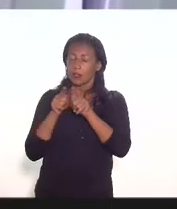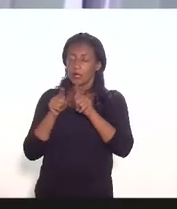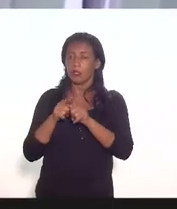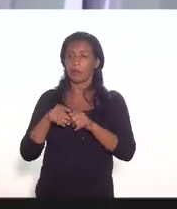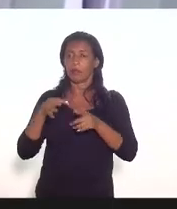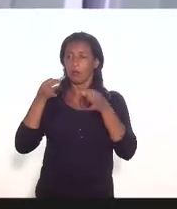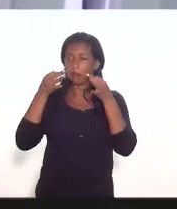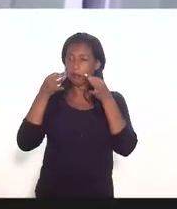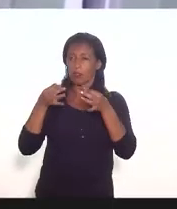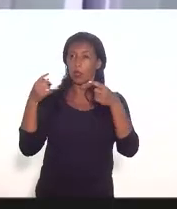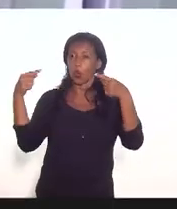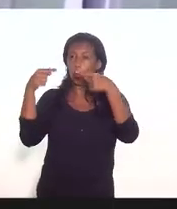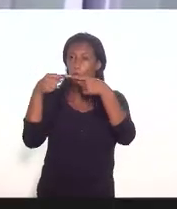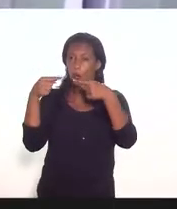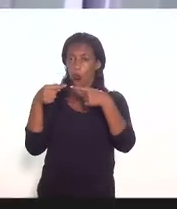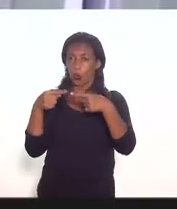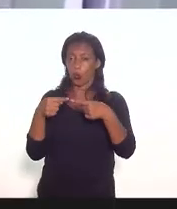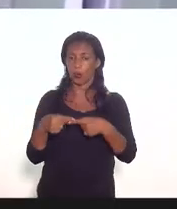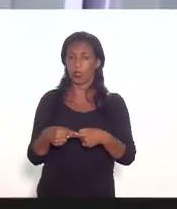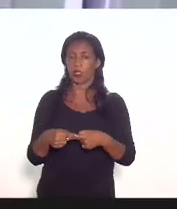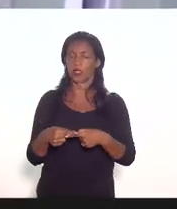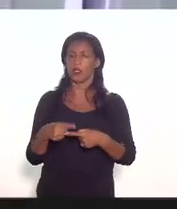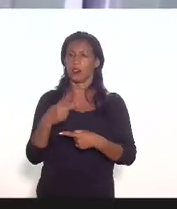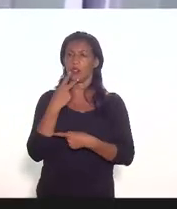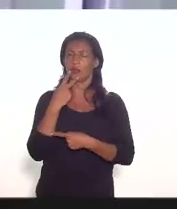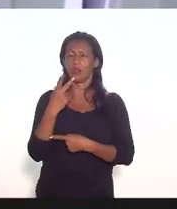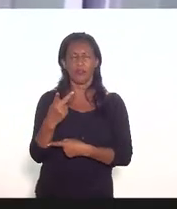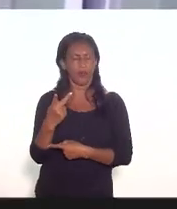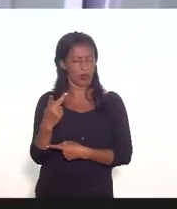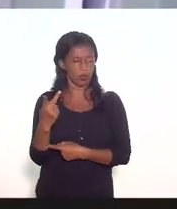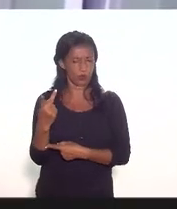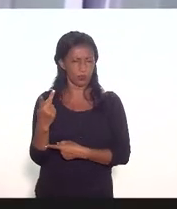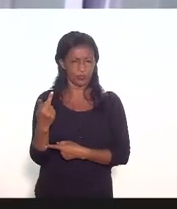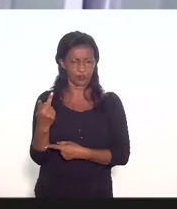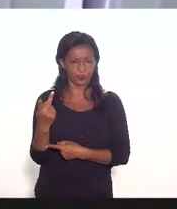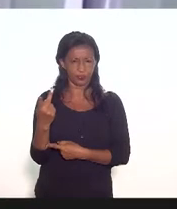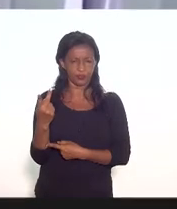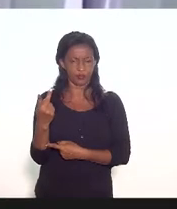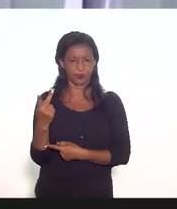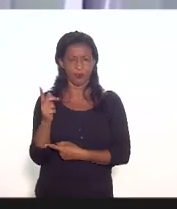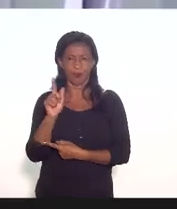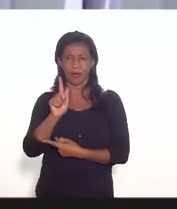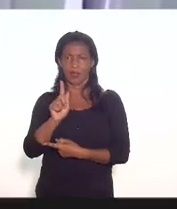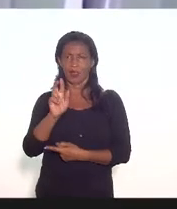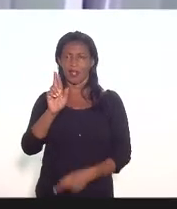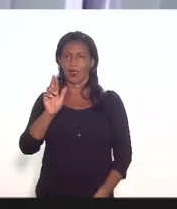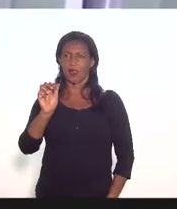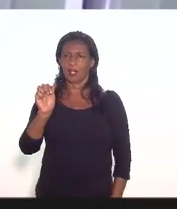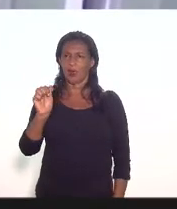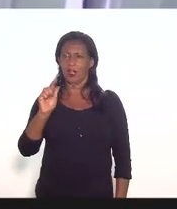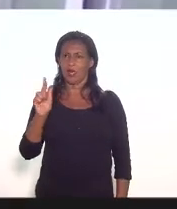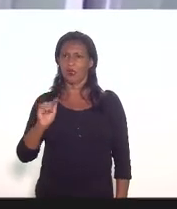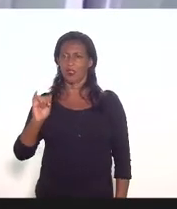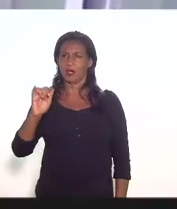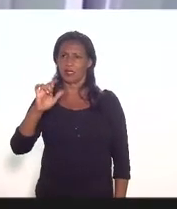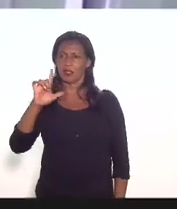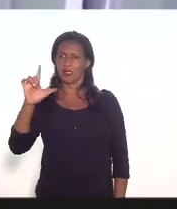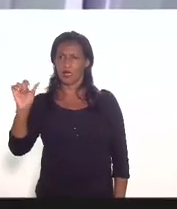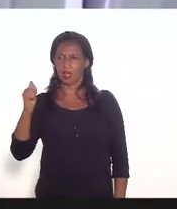em concordância com o que mencionou salvo engano não sei se me engano aqui a Graziella Delicato eu de fato